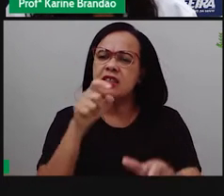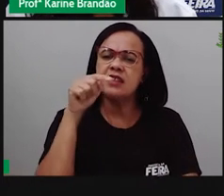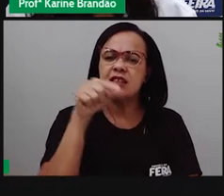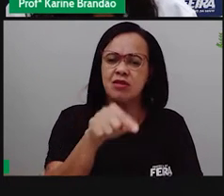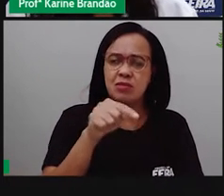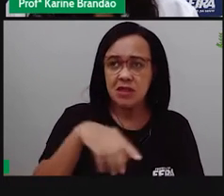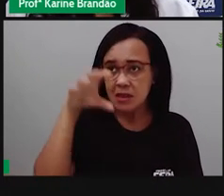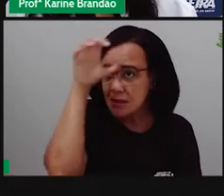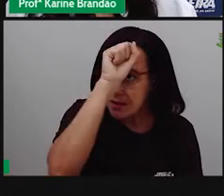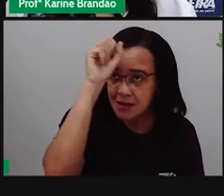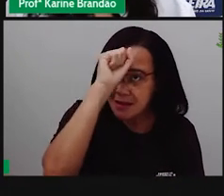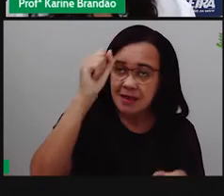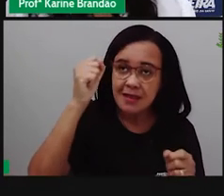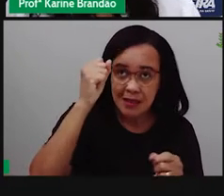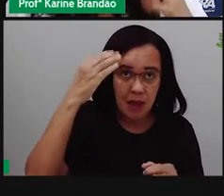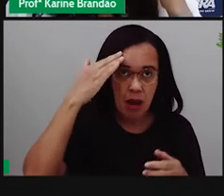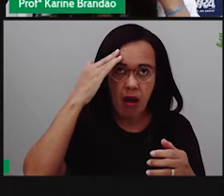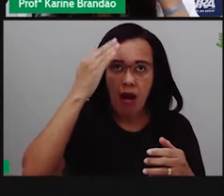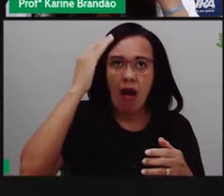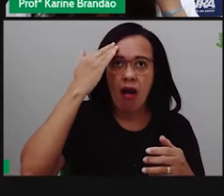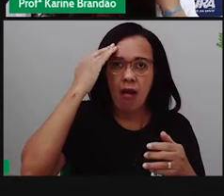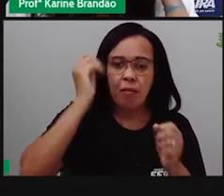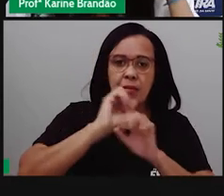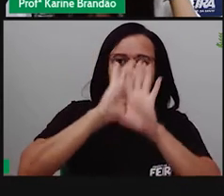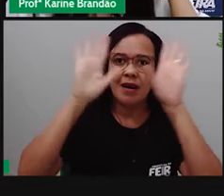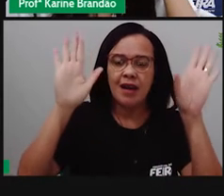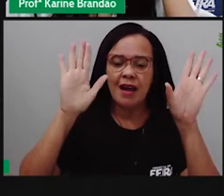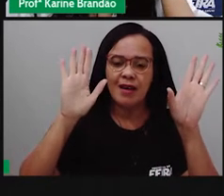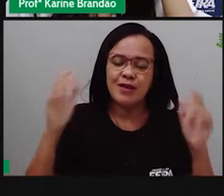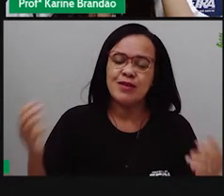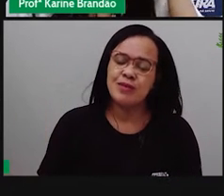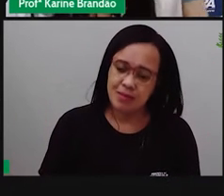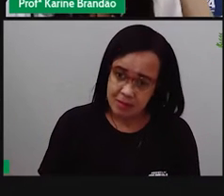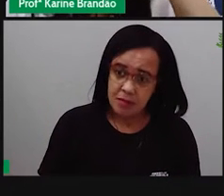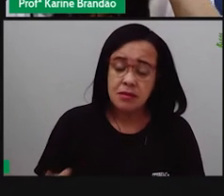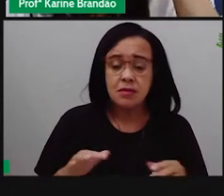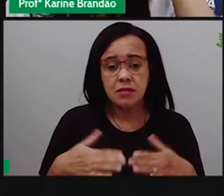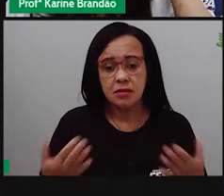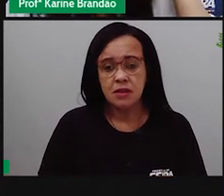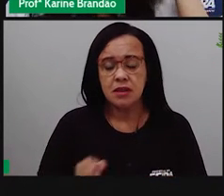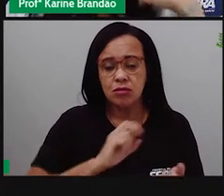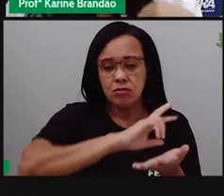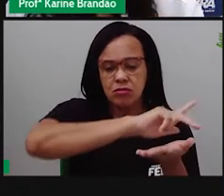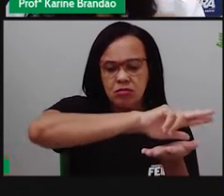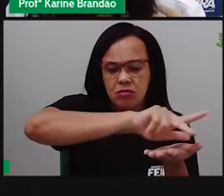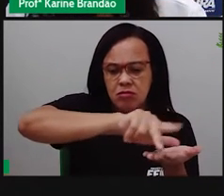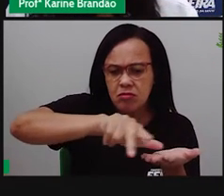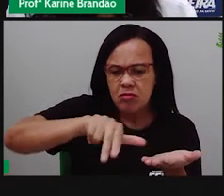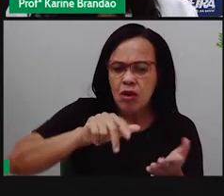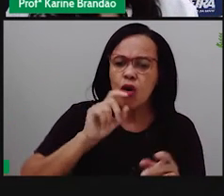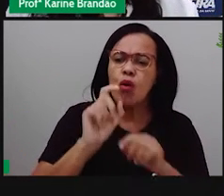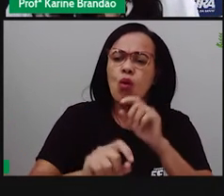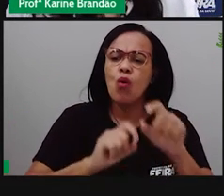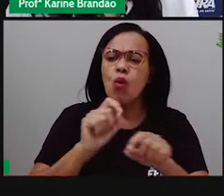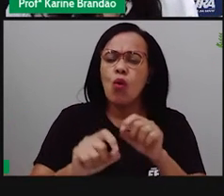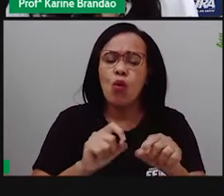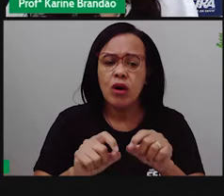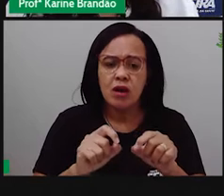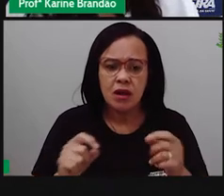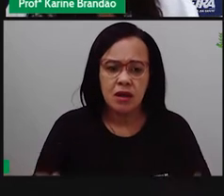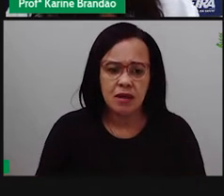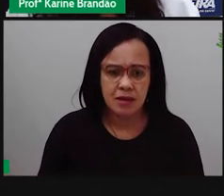compreensão? Então, tudo a ver com diversidade, né? Diversidade vem muito de variedade,